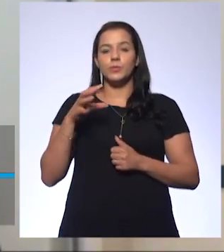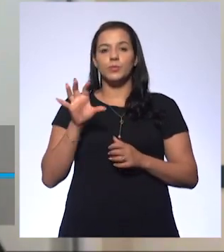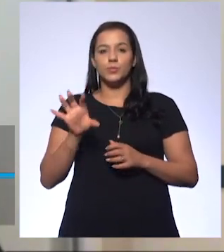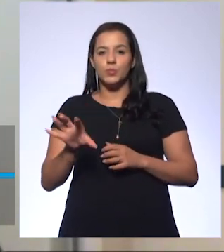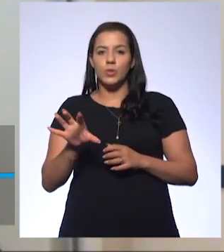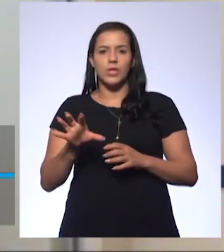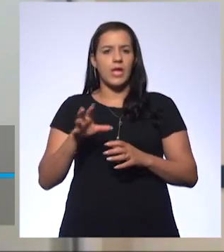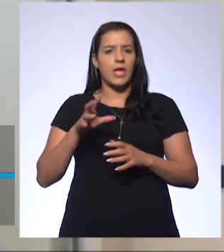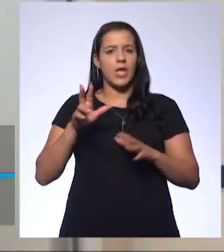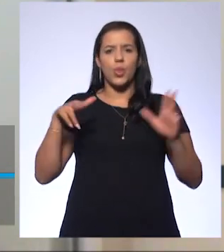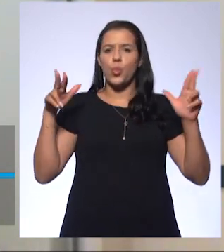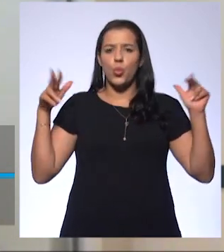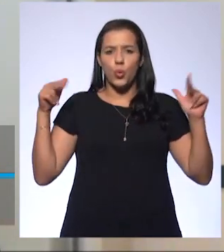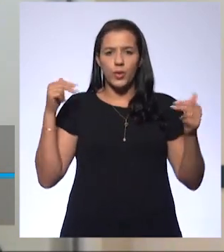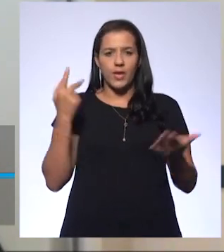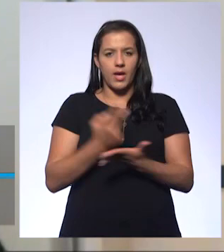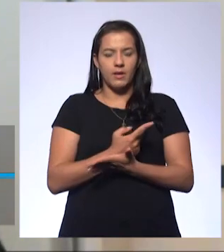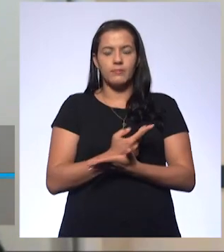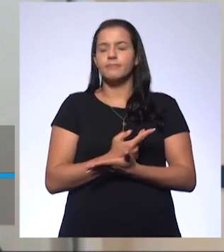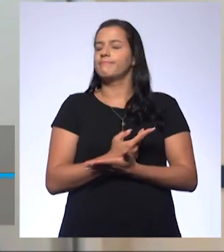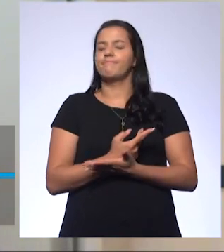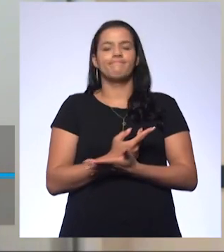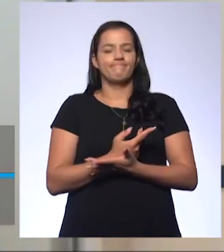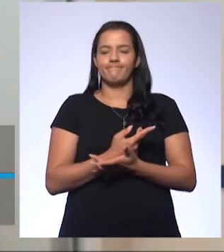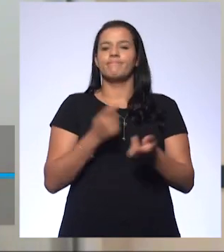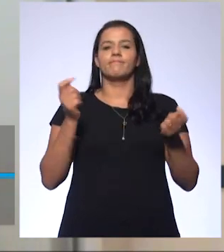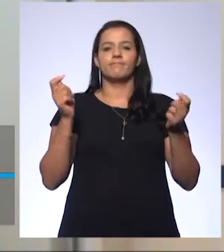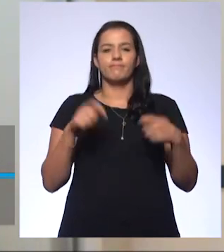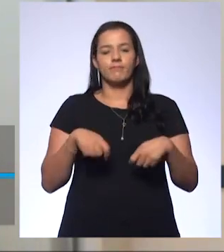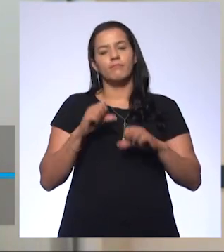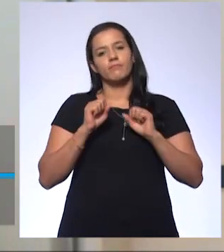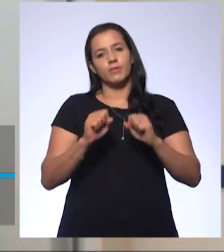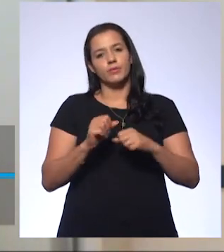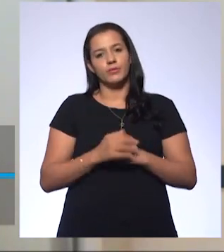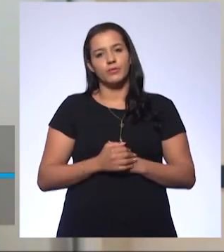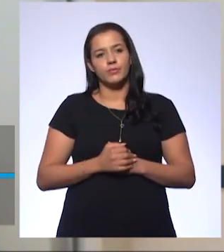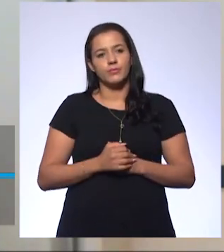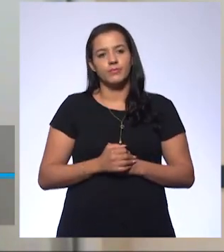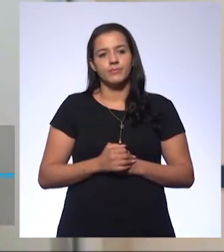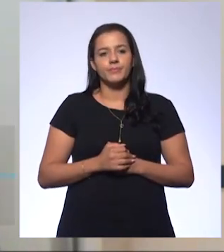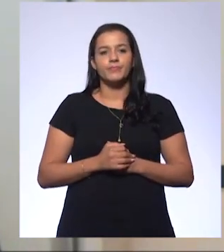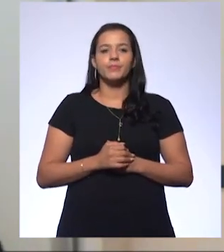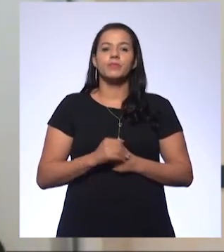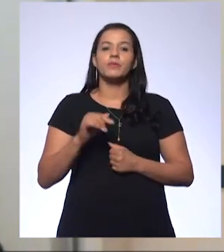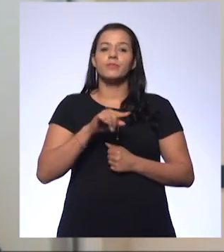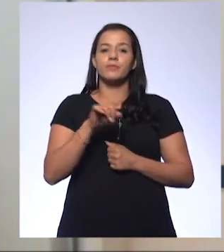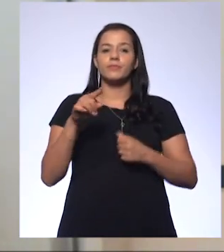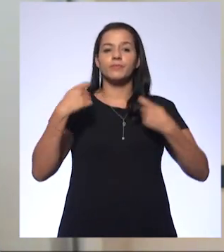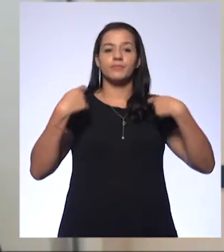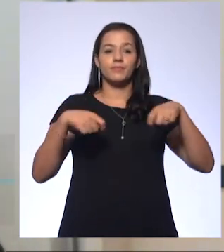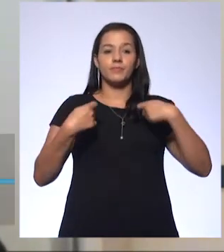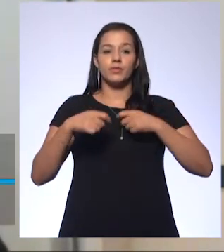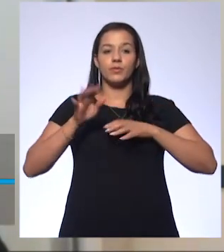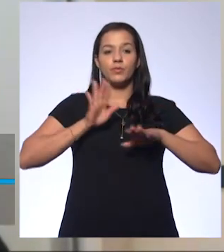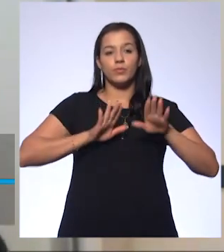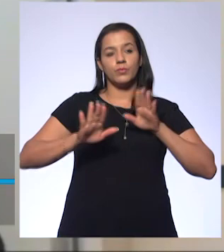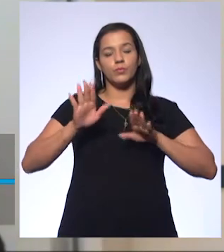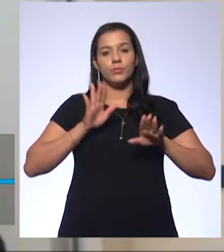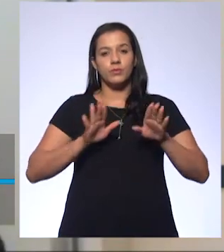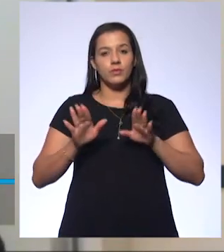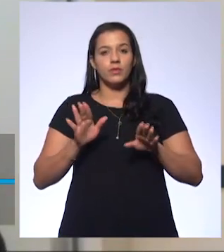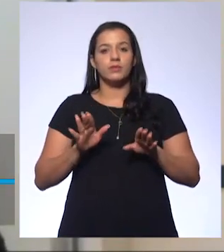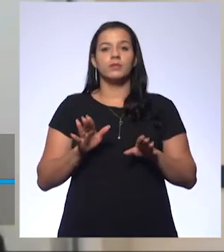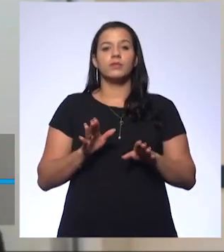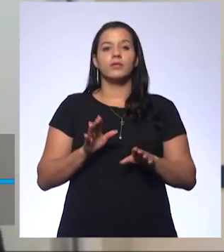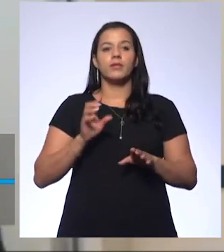infalível? Não. É um equipamento, você precisa ter um cuidado, ele não